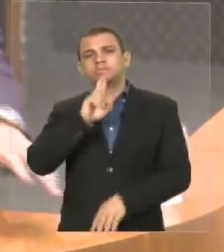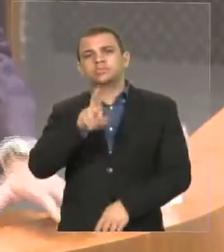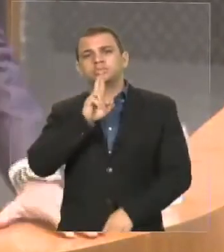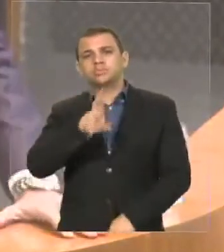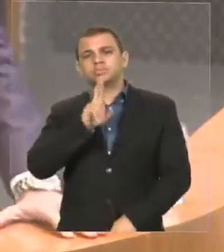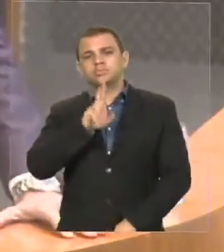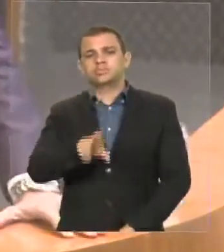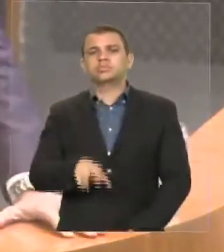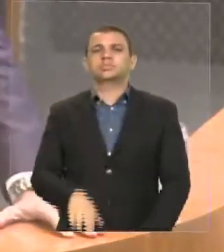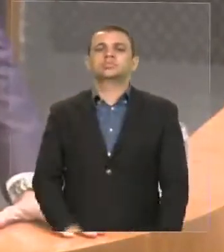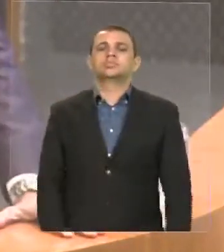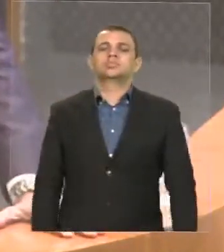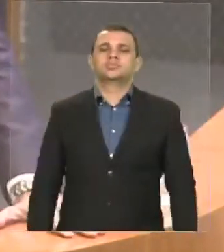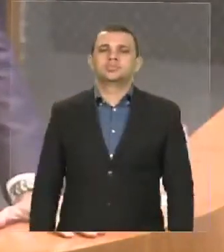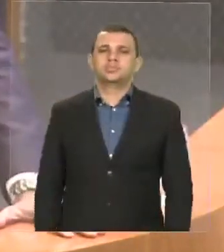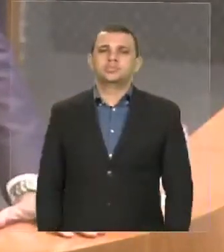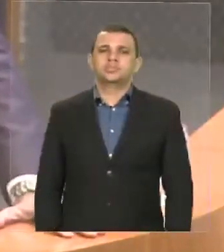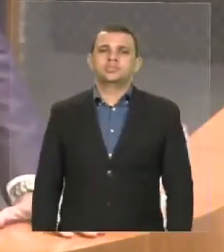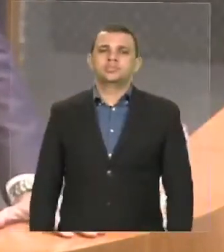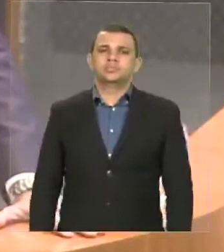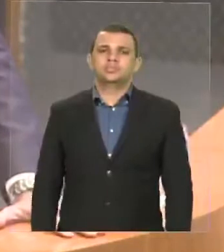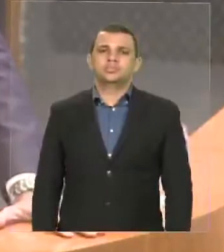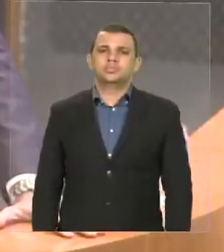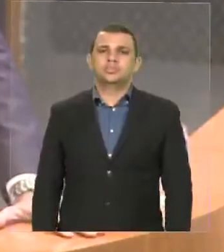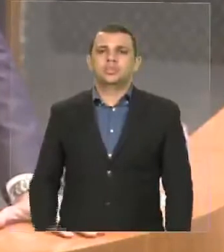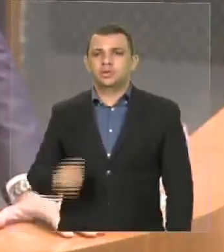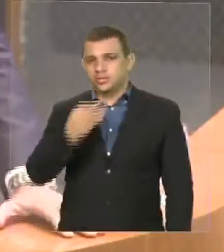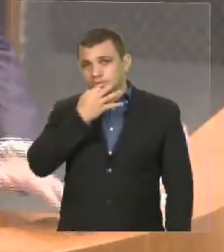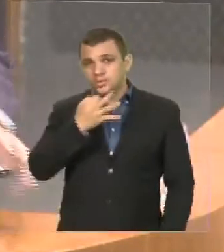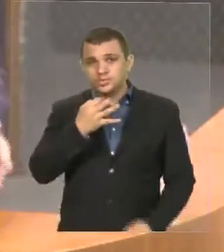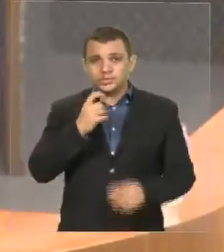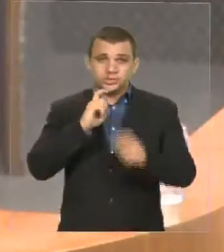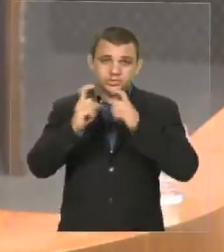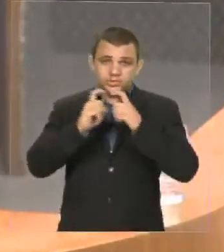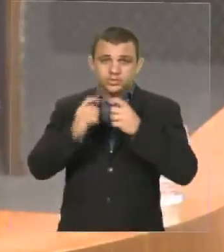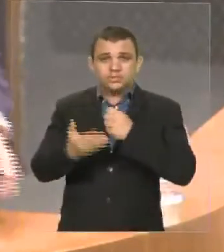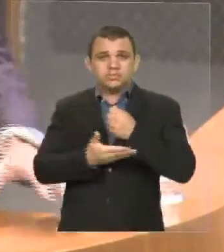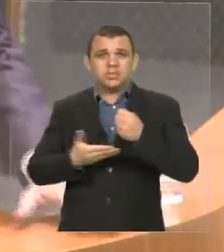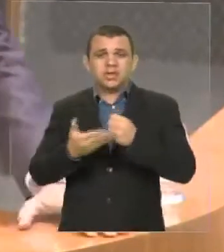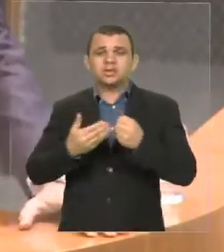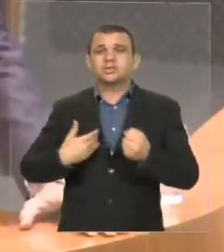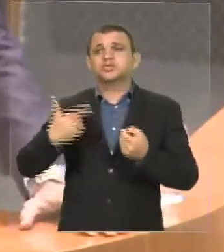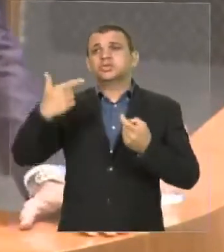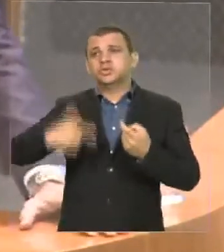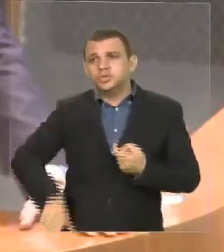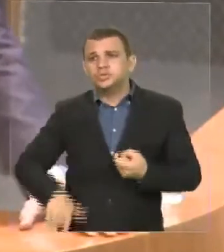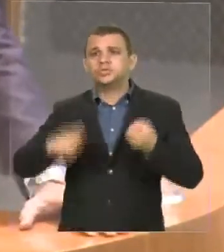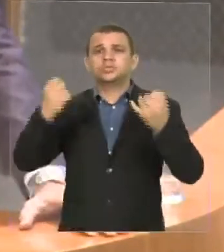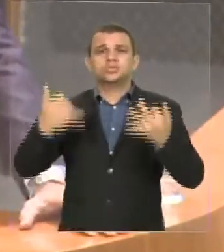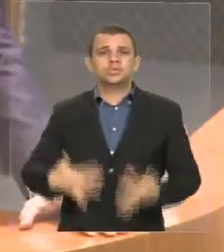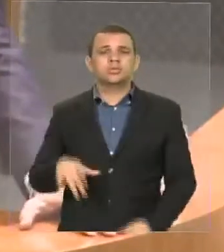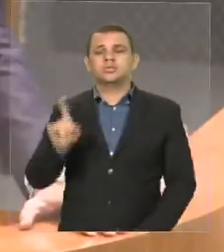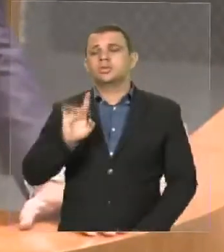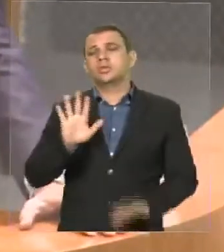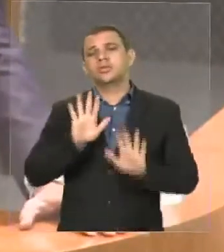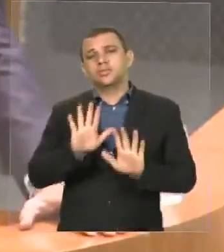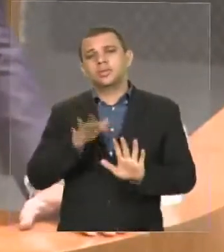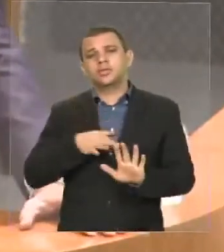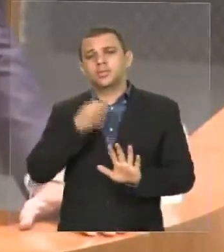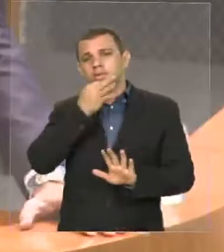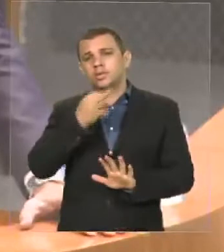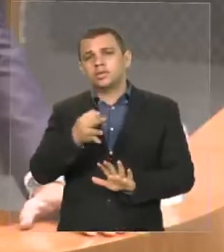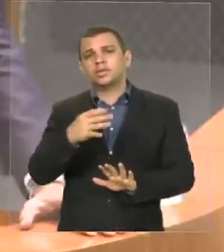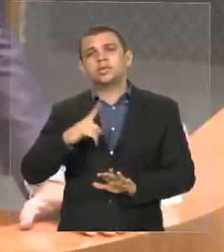eu acho que a discussão está muito bem embasada, não vou ser repetitivo, mas eu acho que existe uma